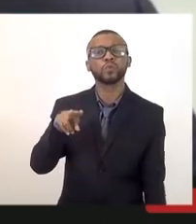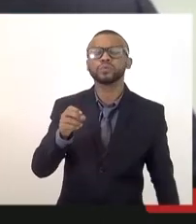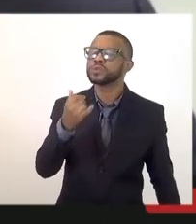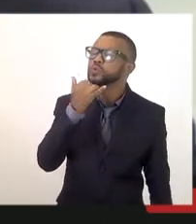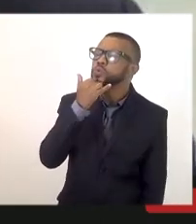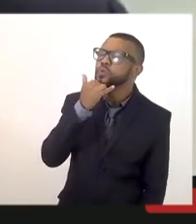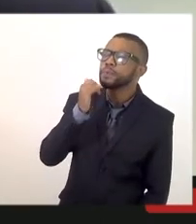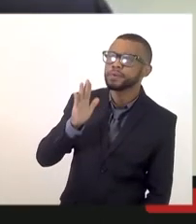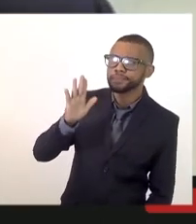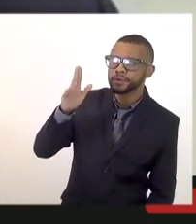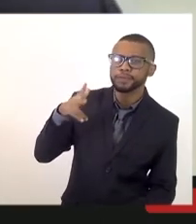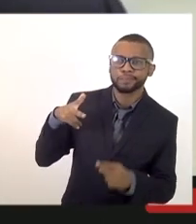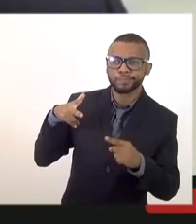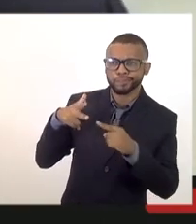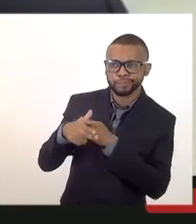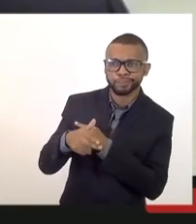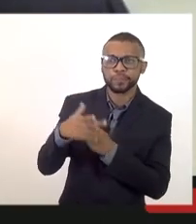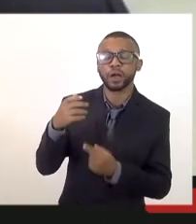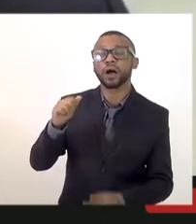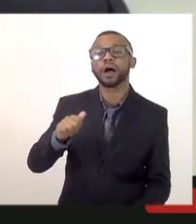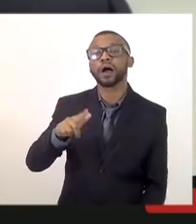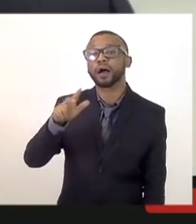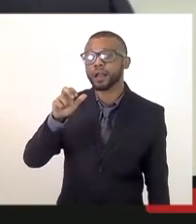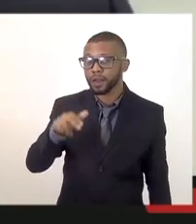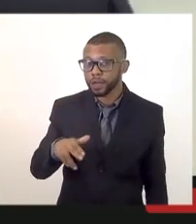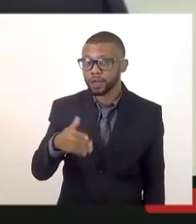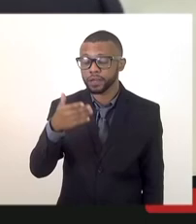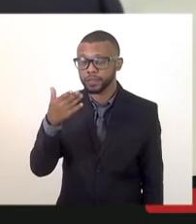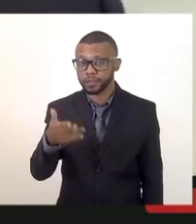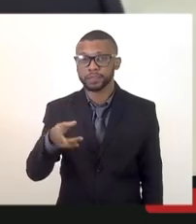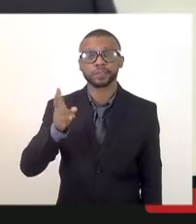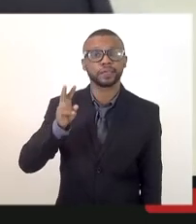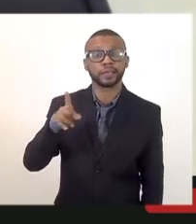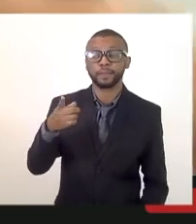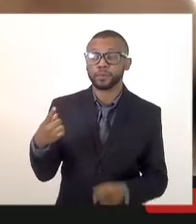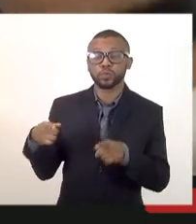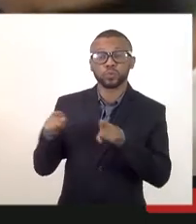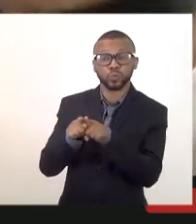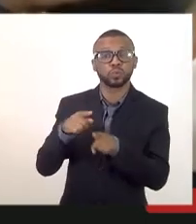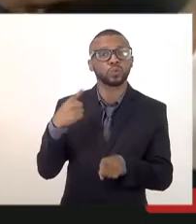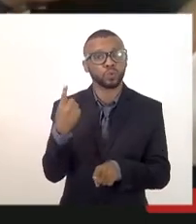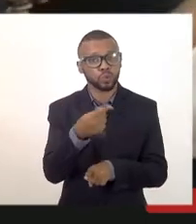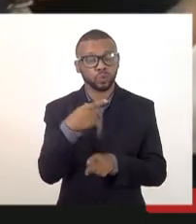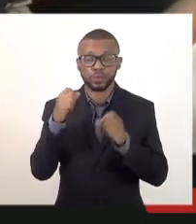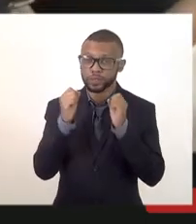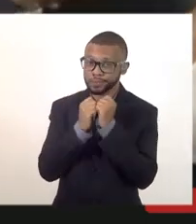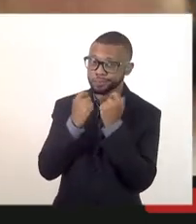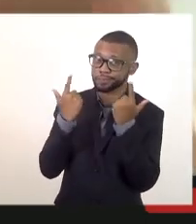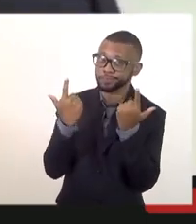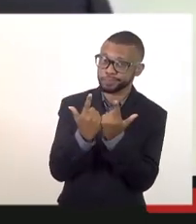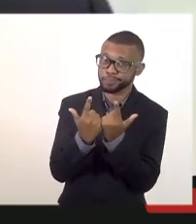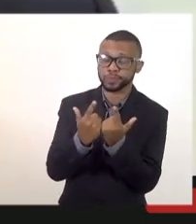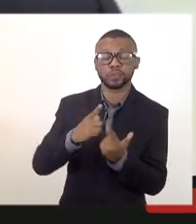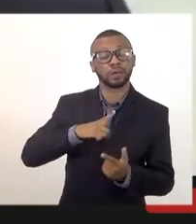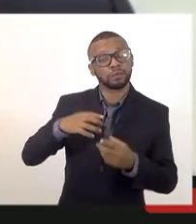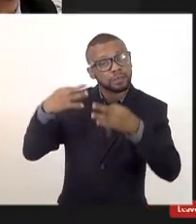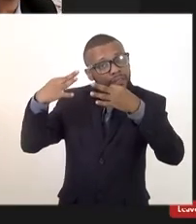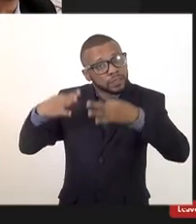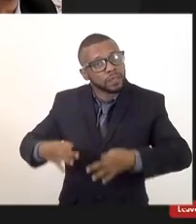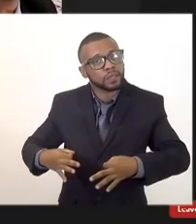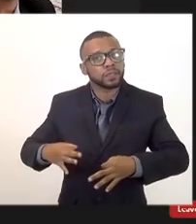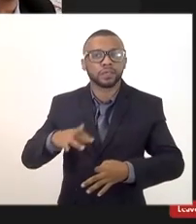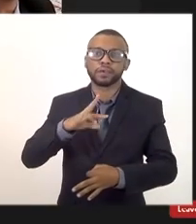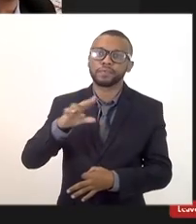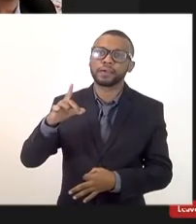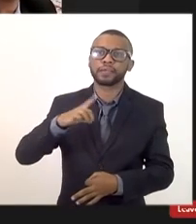uma só quebrar aqui o protocolo o Alan é um cara está sempre conosco aqui na Assembleia Legislativa tenho certeza que será um grande um